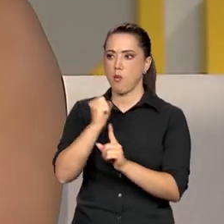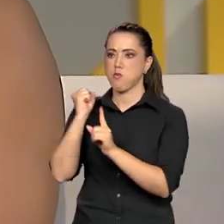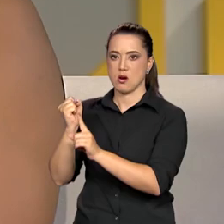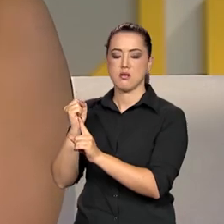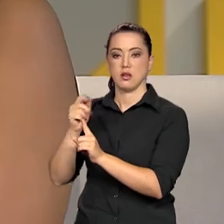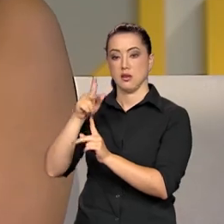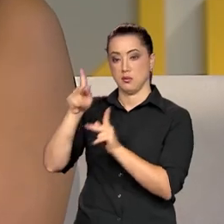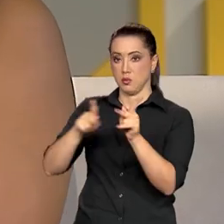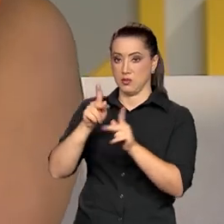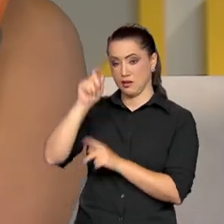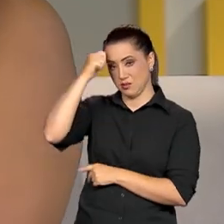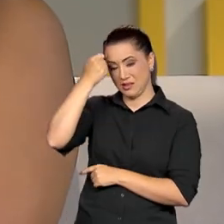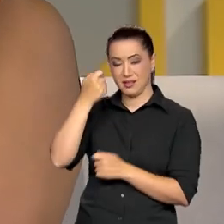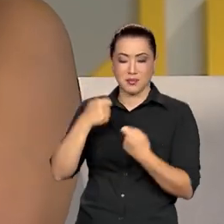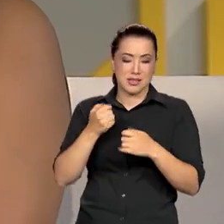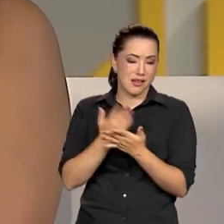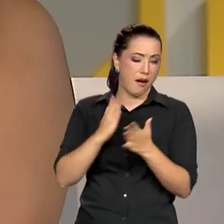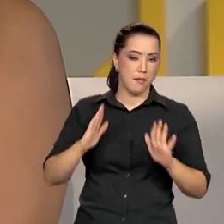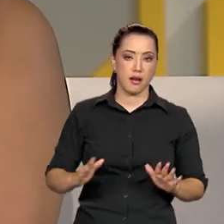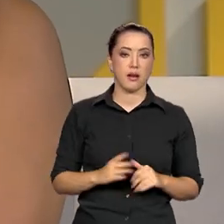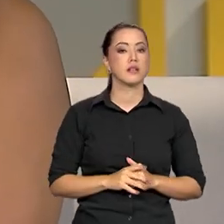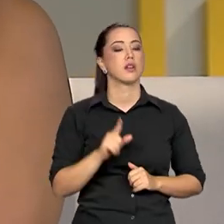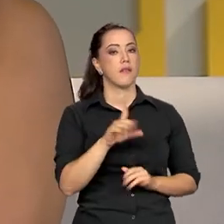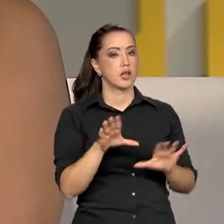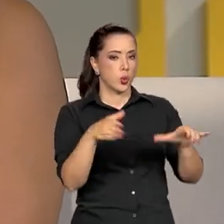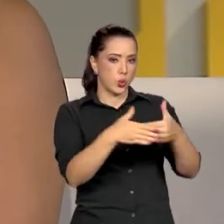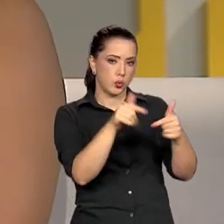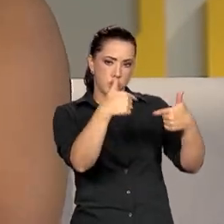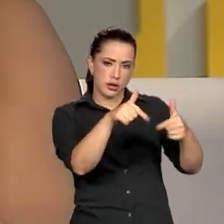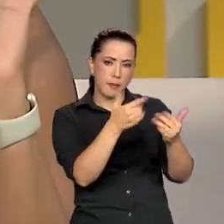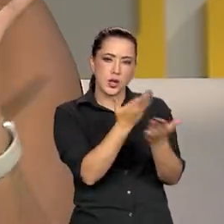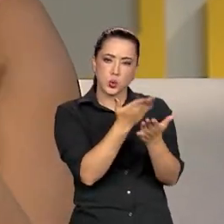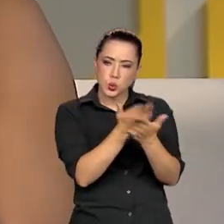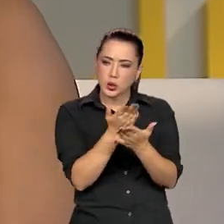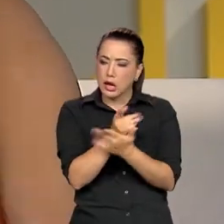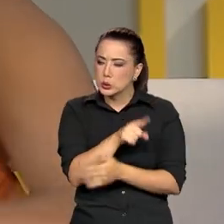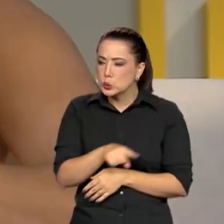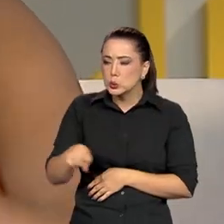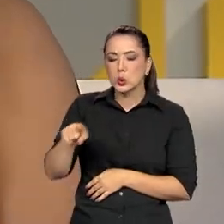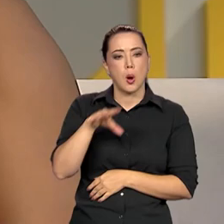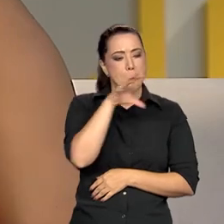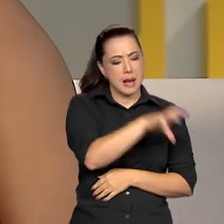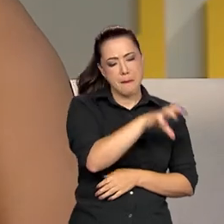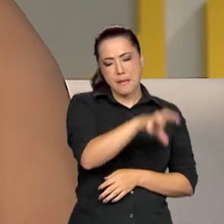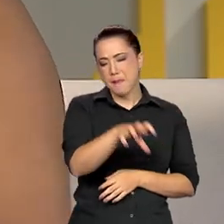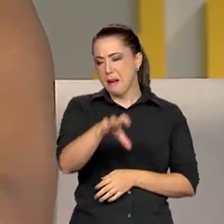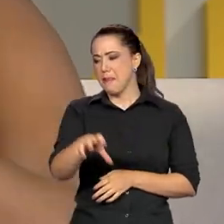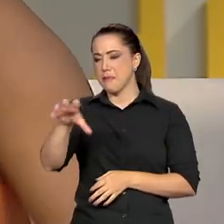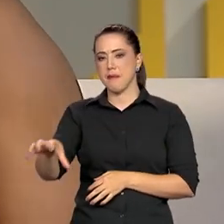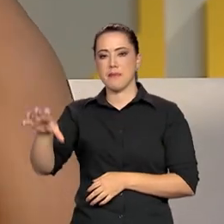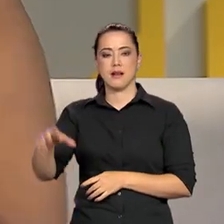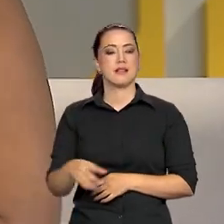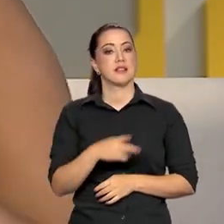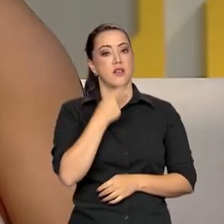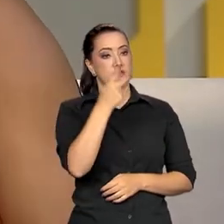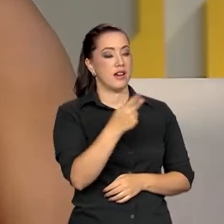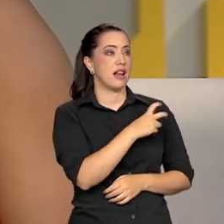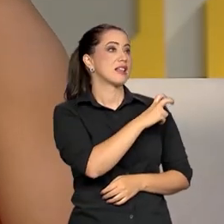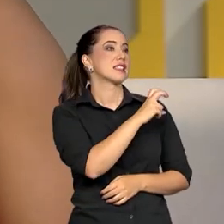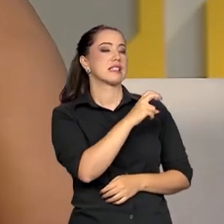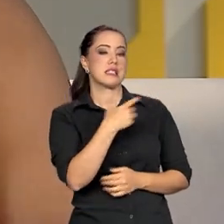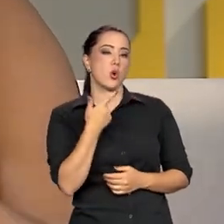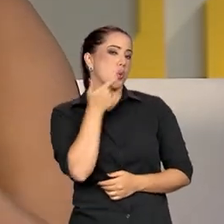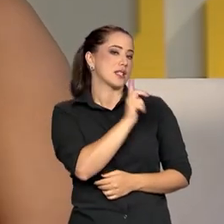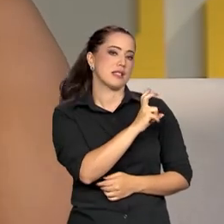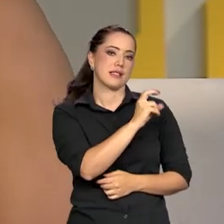a gente vai ter um GT estabelecido agora na próxima semana também para pautar. Tenha trabalho. Eu costumo dizer, se eu fizer 50% do que eu estou sonhando